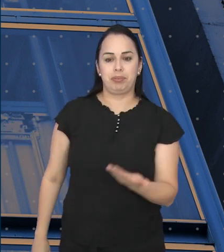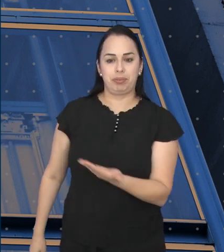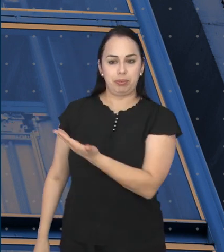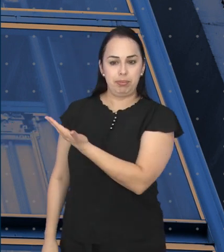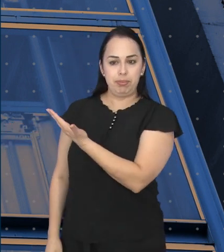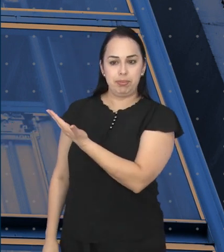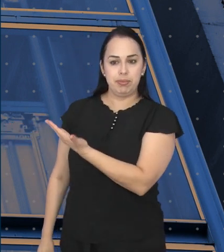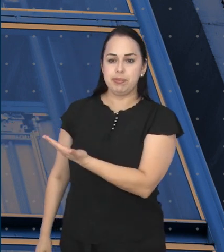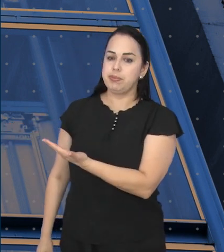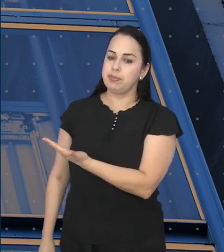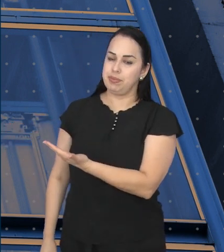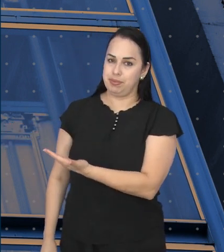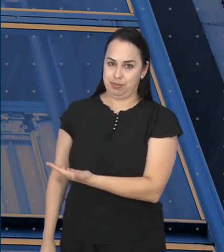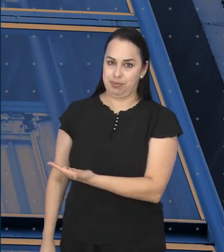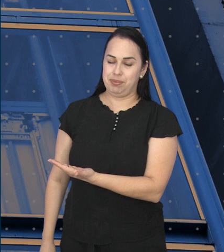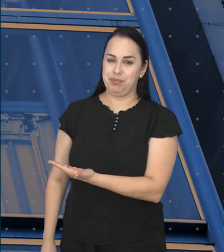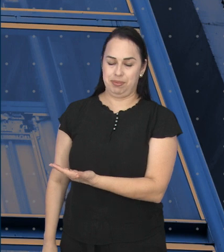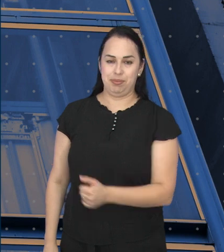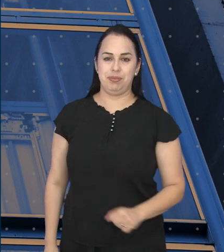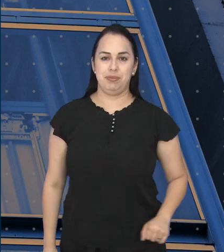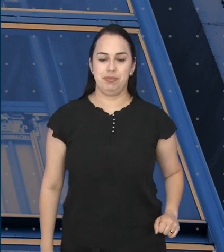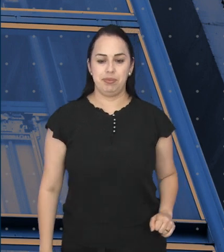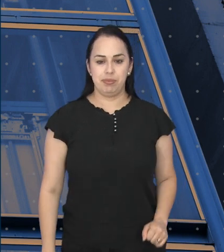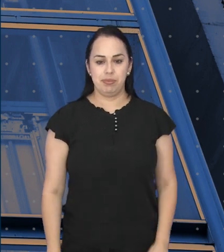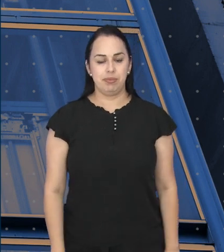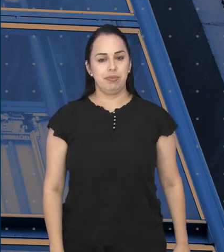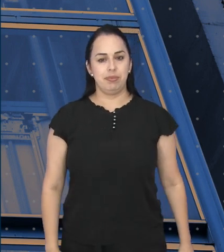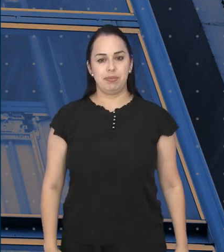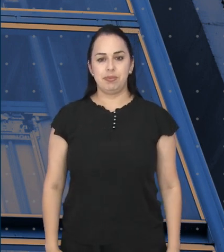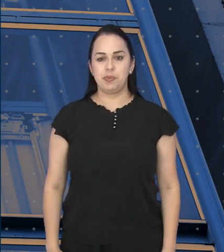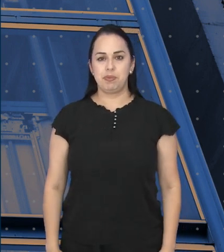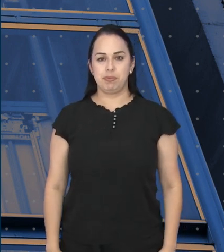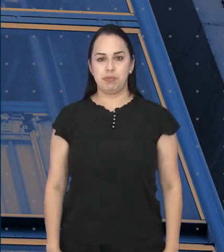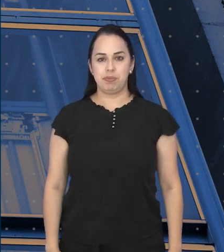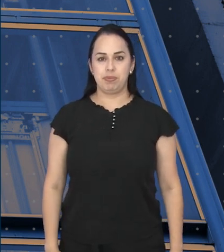na Praça Afonso Pena, número 175, no centro.